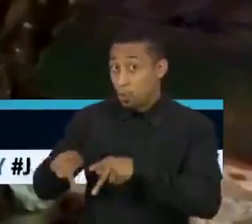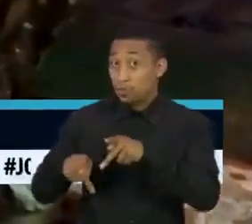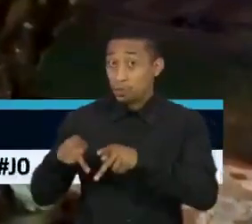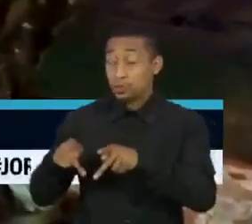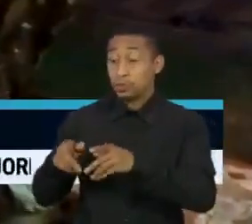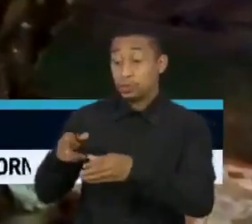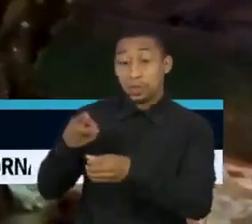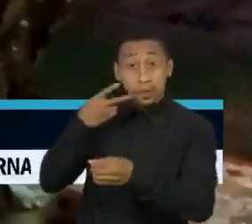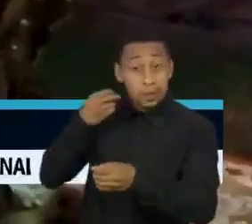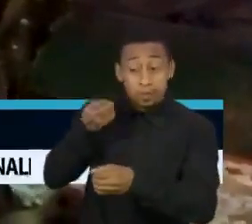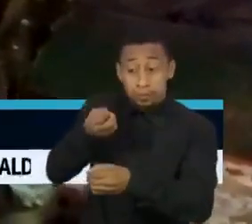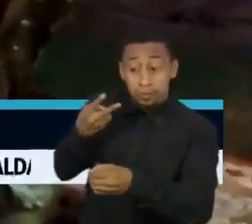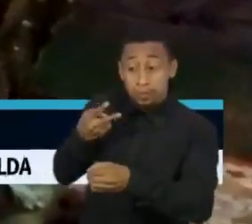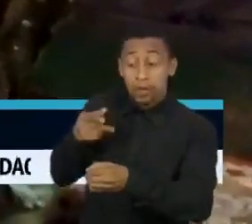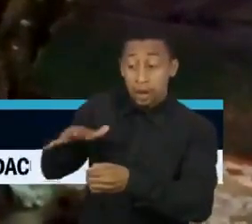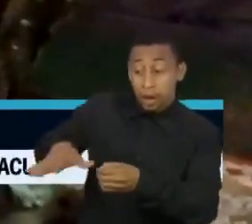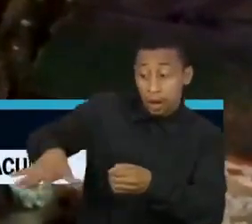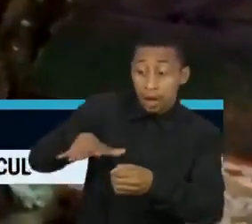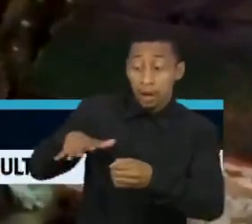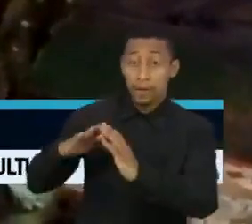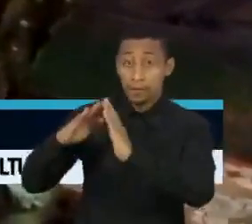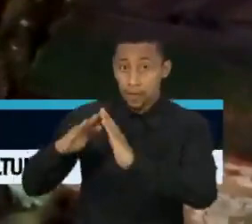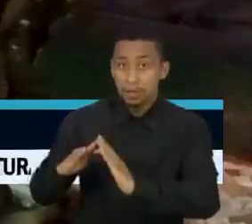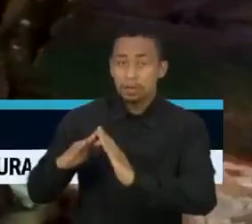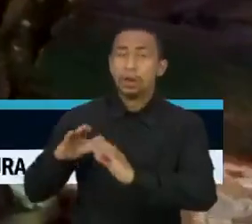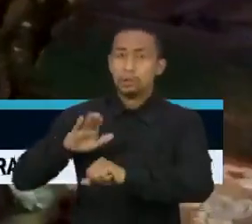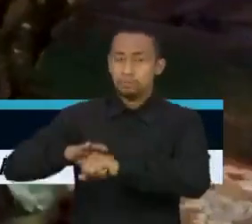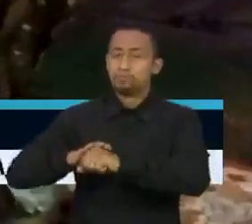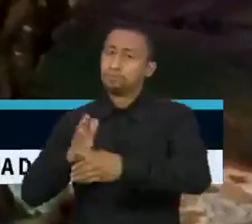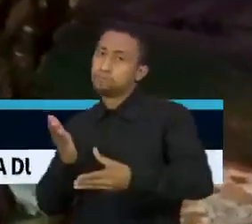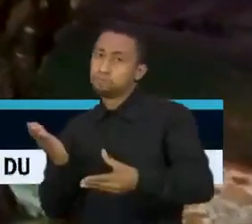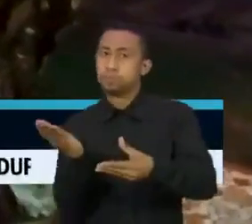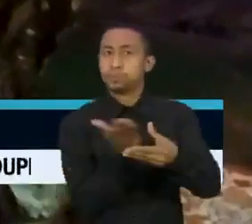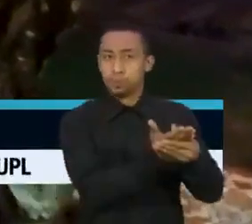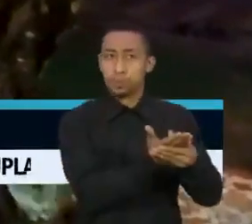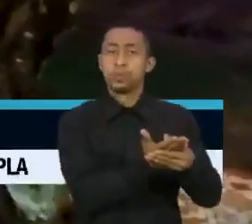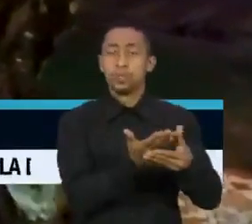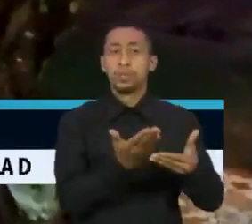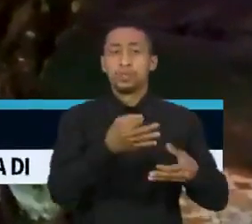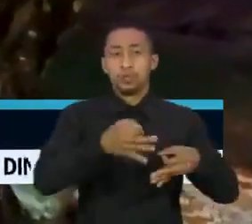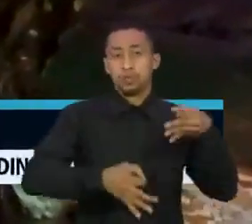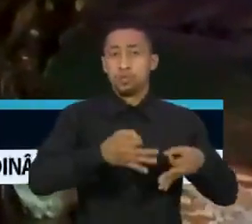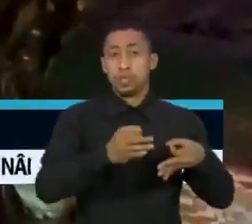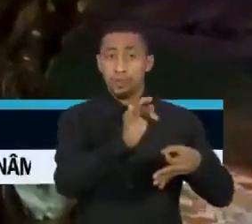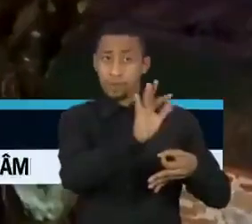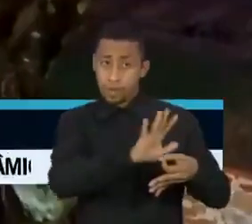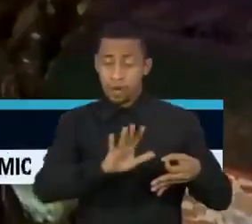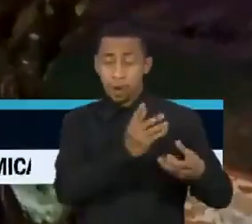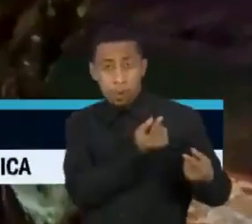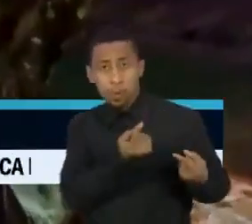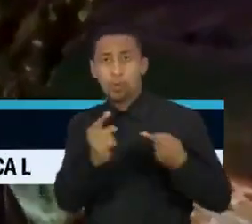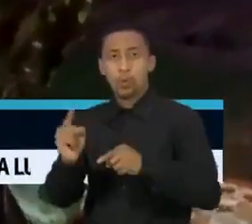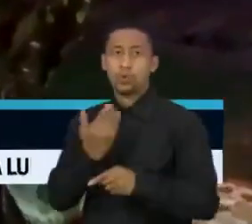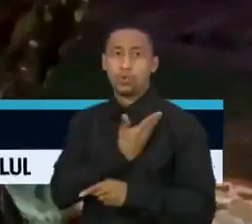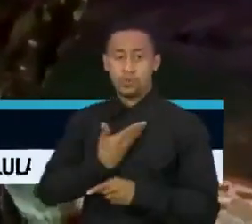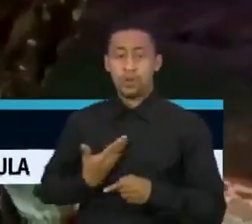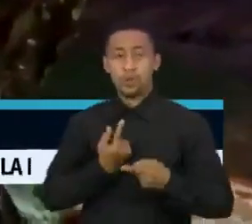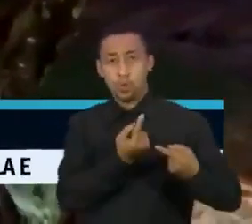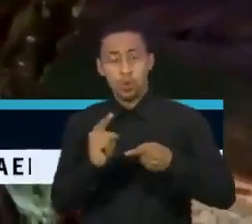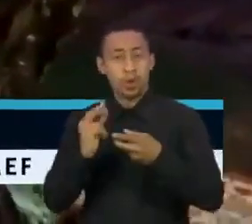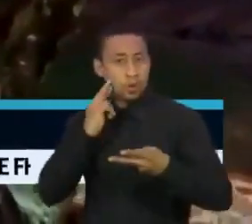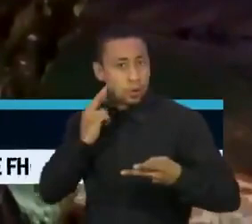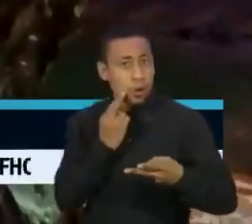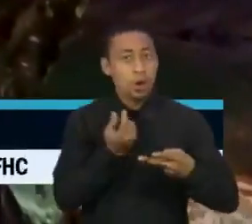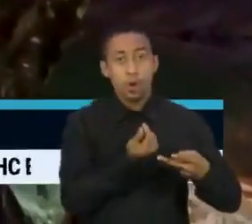reserva extrativista Jaci Paraná, entrou com ação na Justiça Federal contra a União, o Estado de Rondônia e a FUNAI.